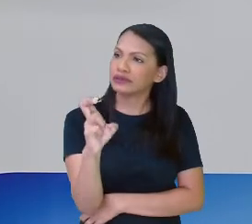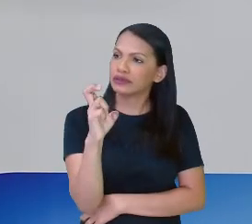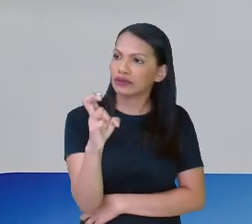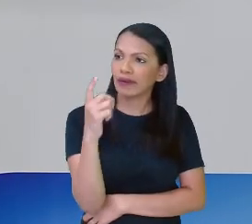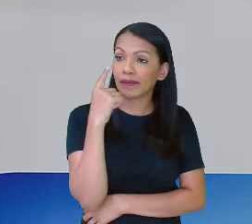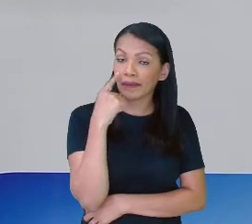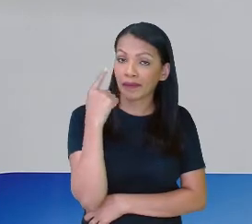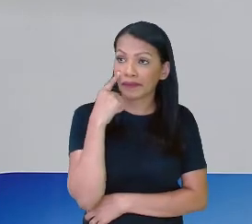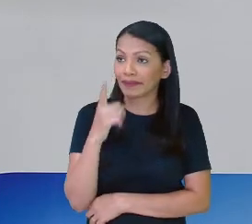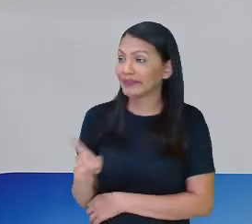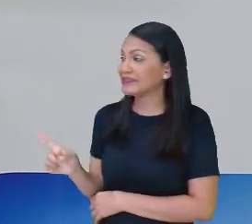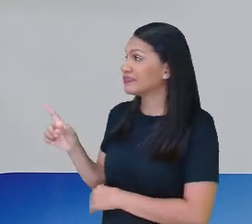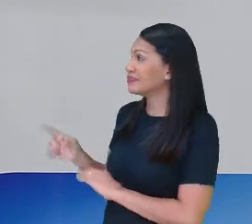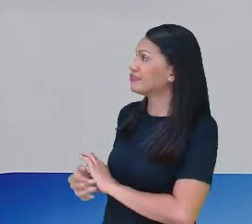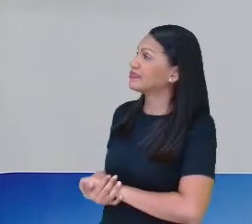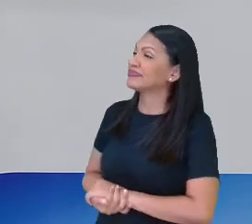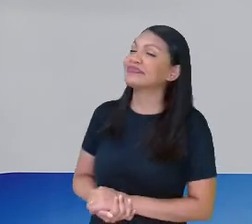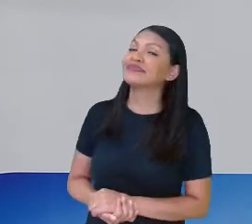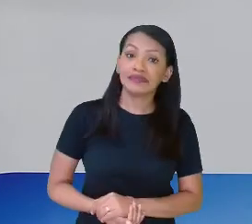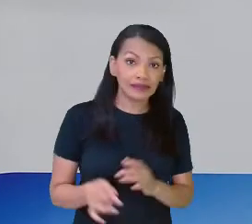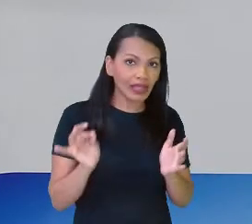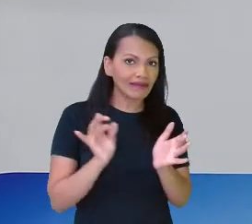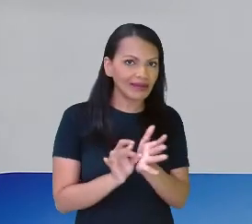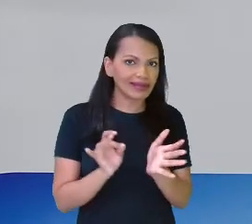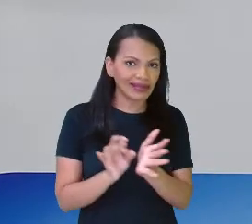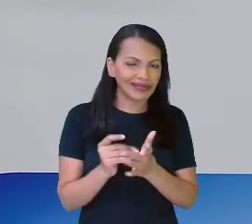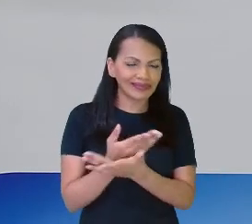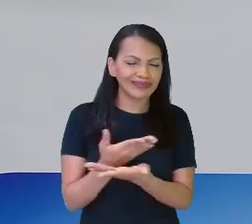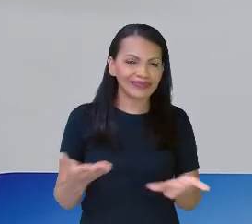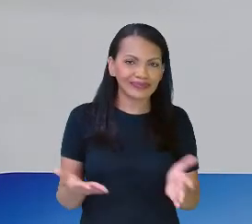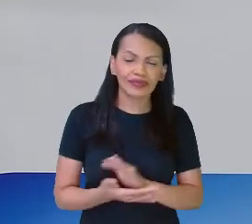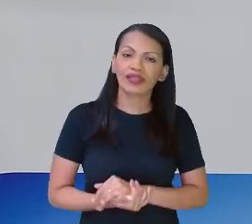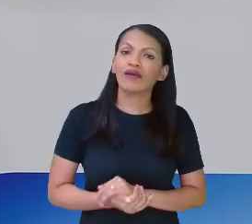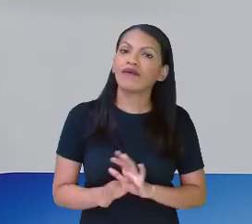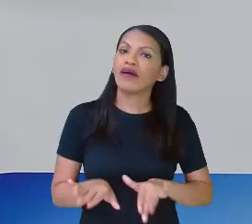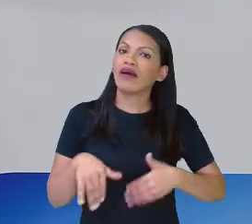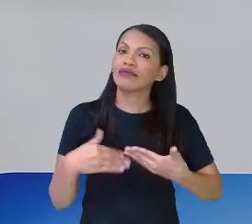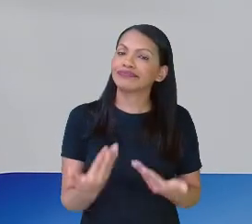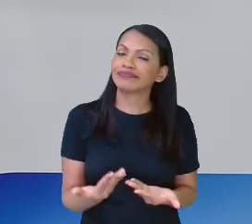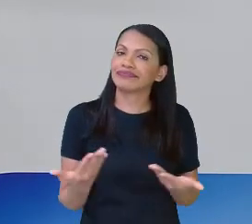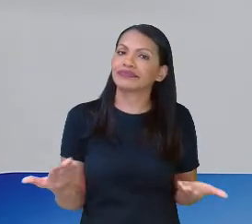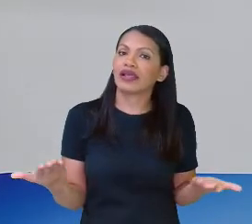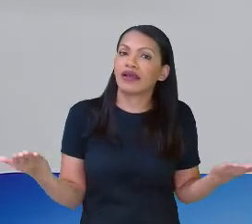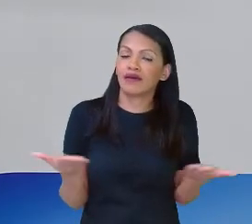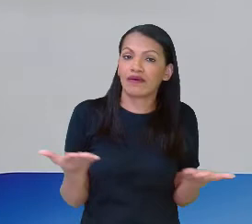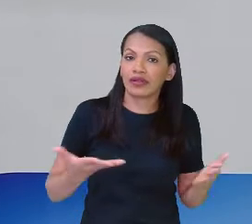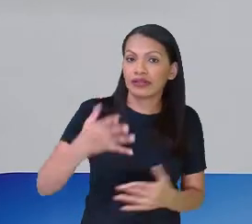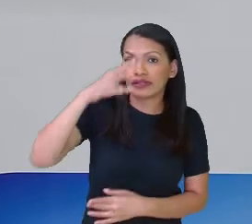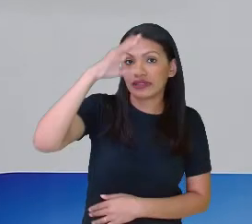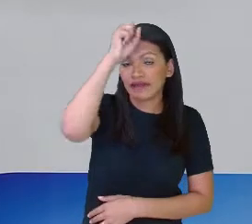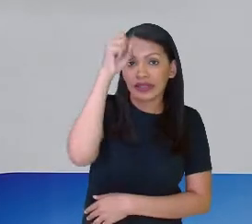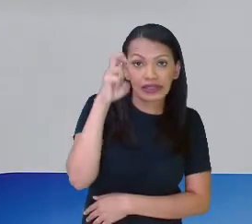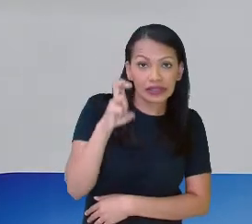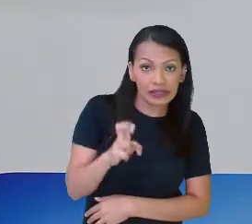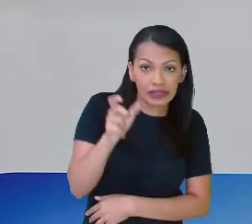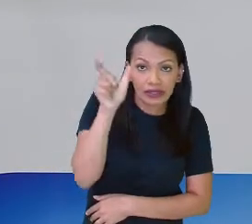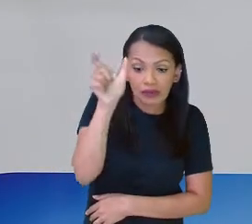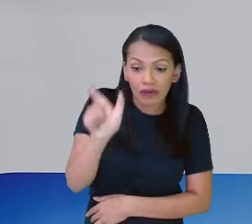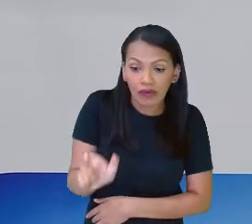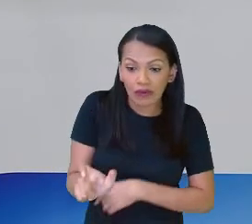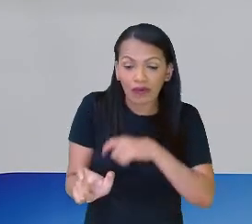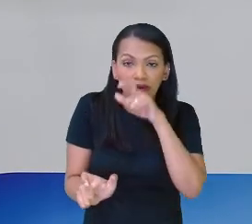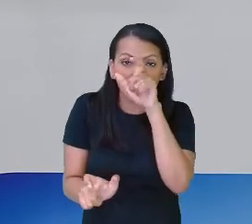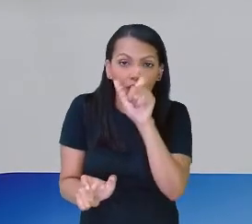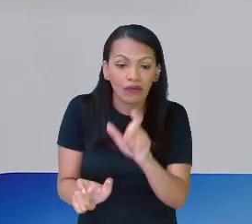precisando de 5 colunas, não é verdade? Aí, agora, depois de eu saber as 5 colunas, eu vou